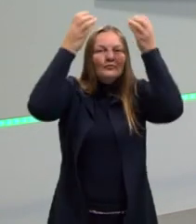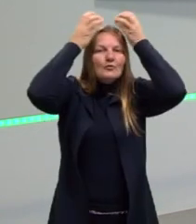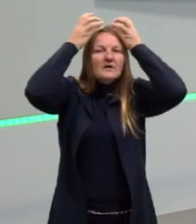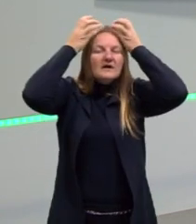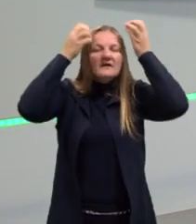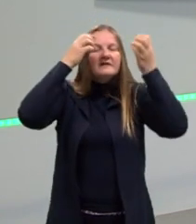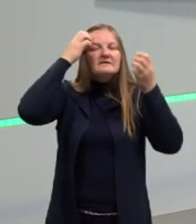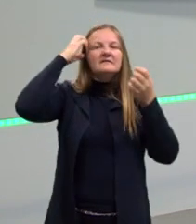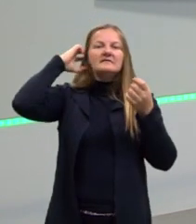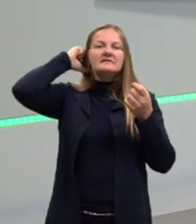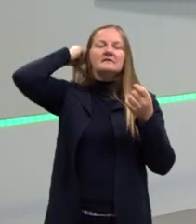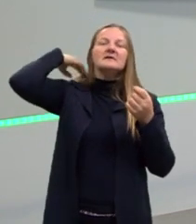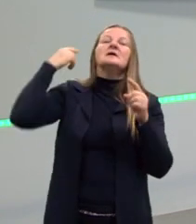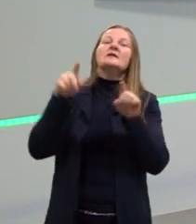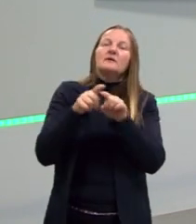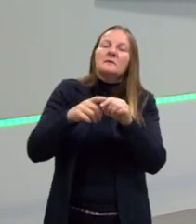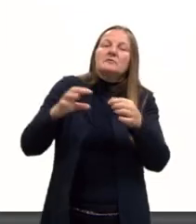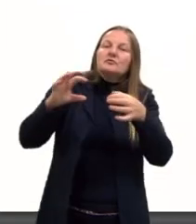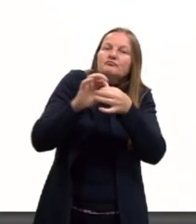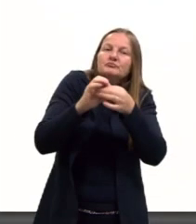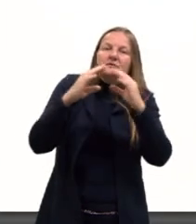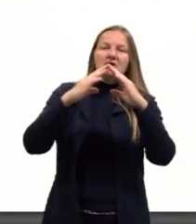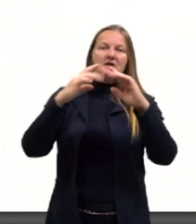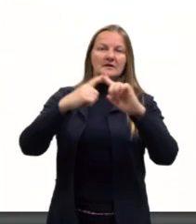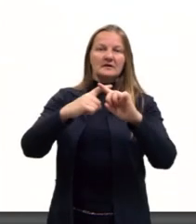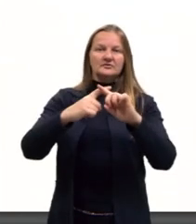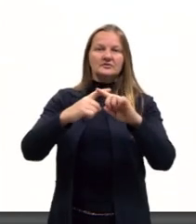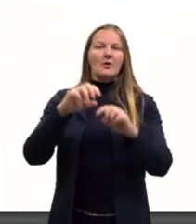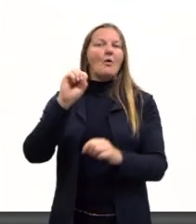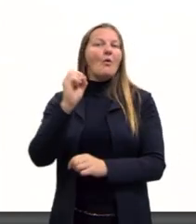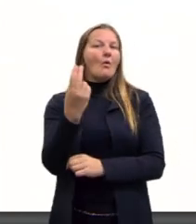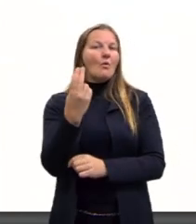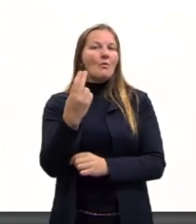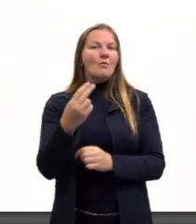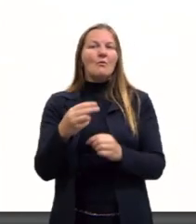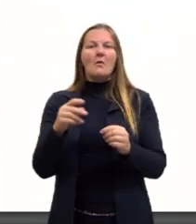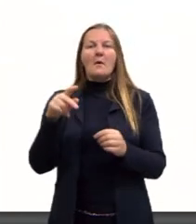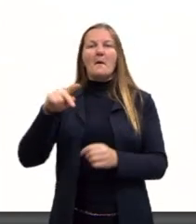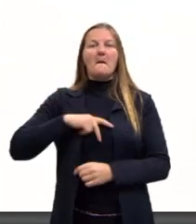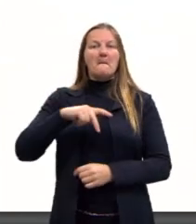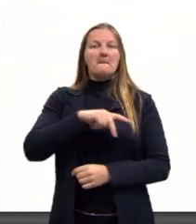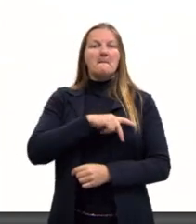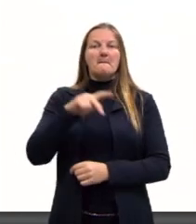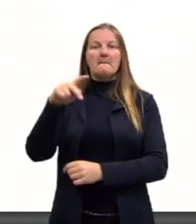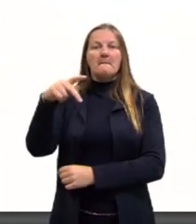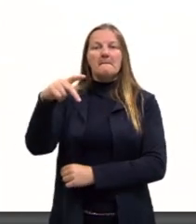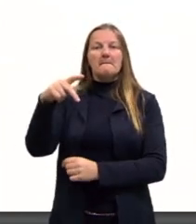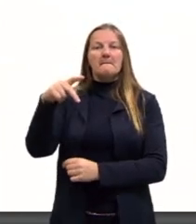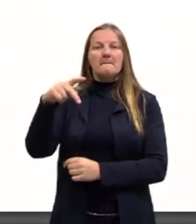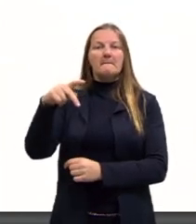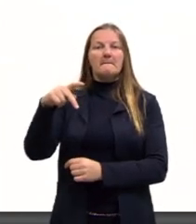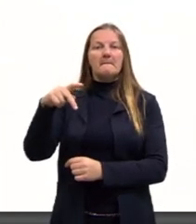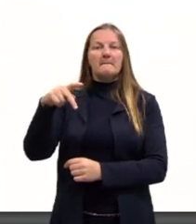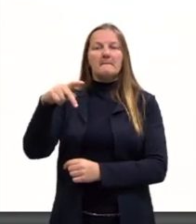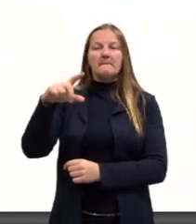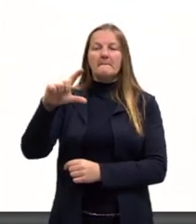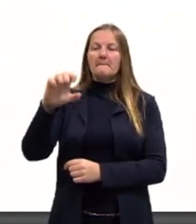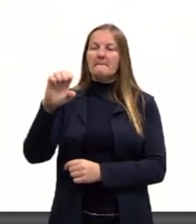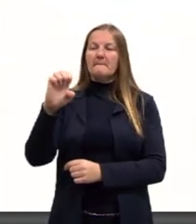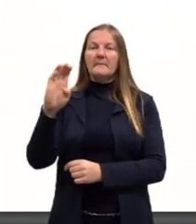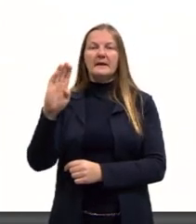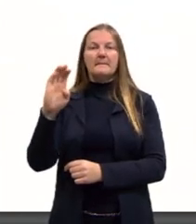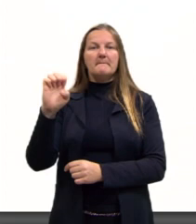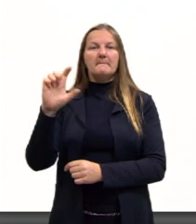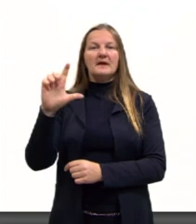Tu podia fazer parte da igreja, ou tu era um plebeu. E os plebeus, então, eles não tinham uma segurança nos